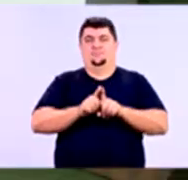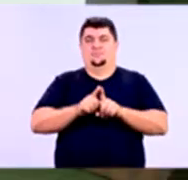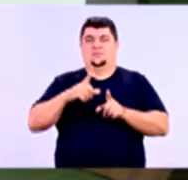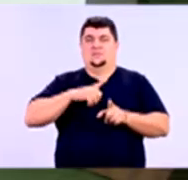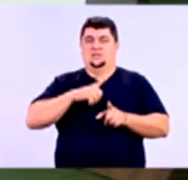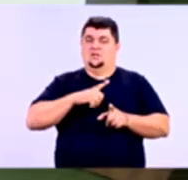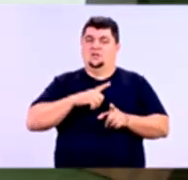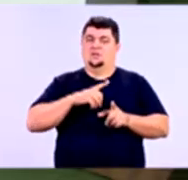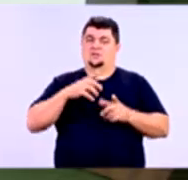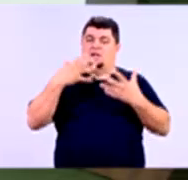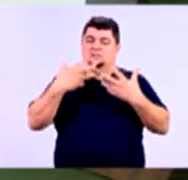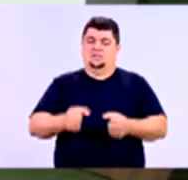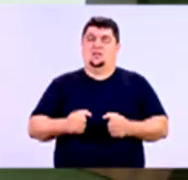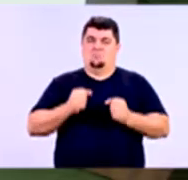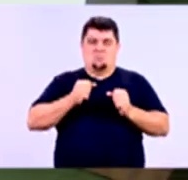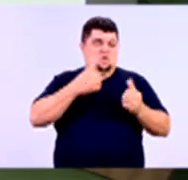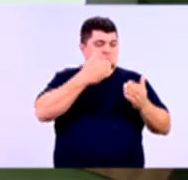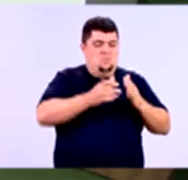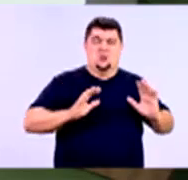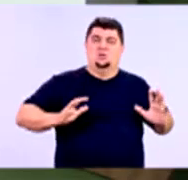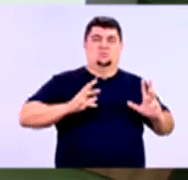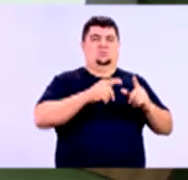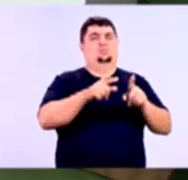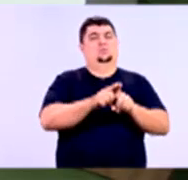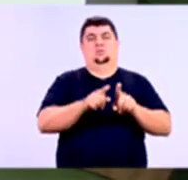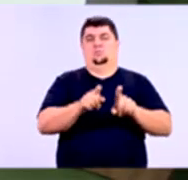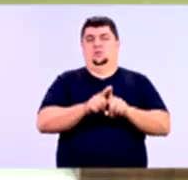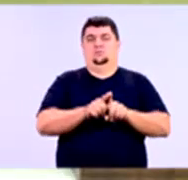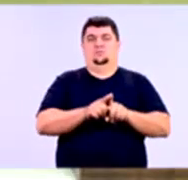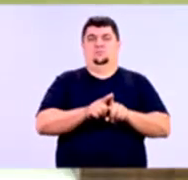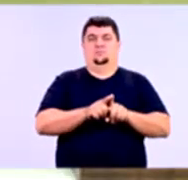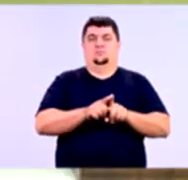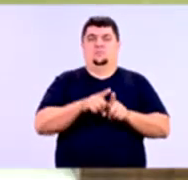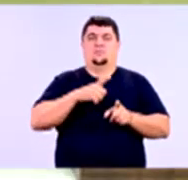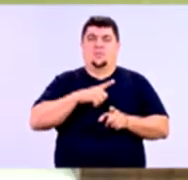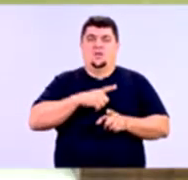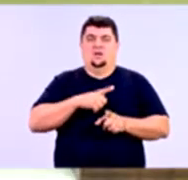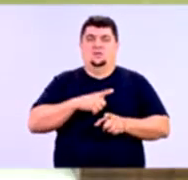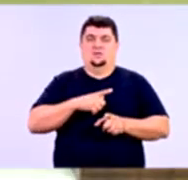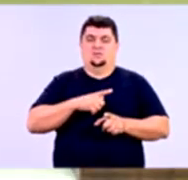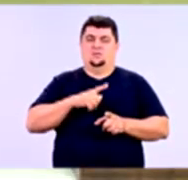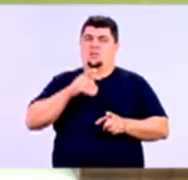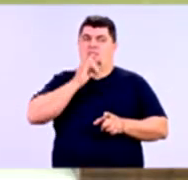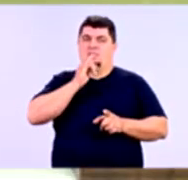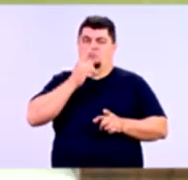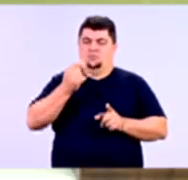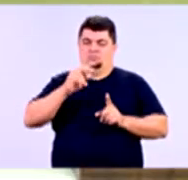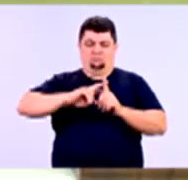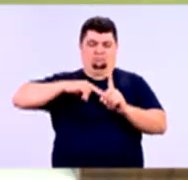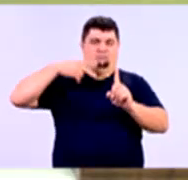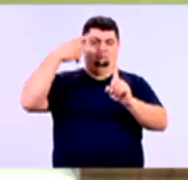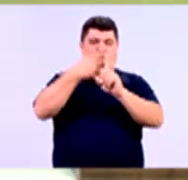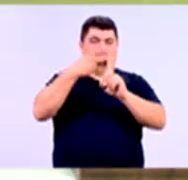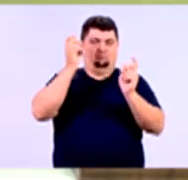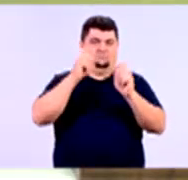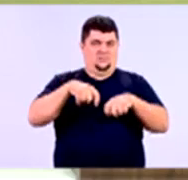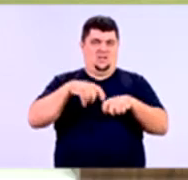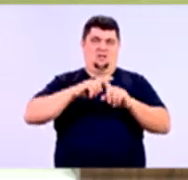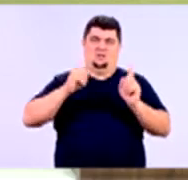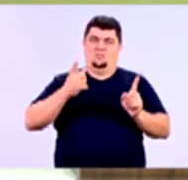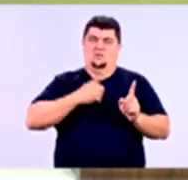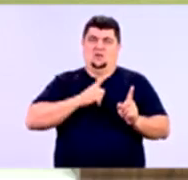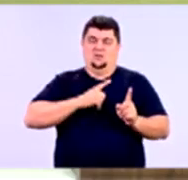disposto a aceitar esse risco, professora. Então, se você tem o risco de dobrar o seu capital, mas também tem a